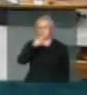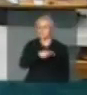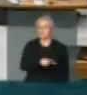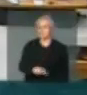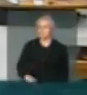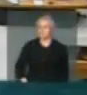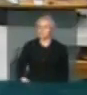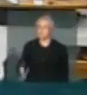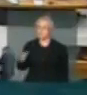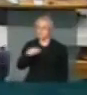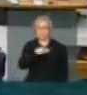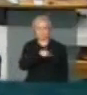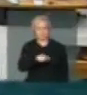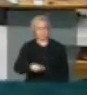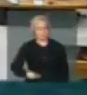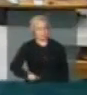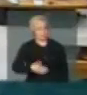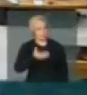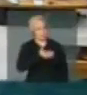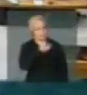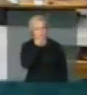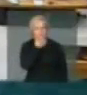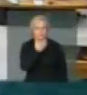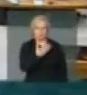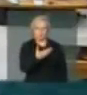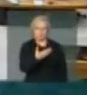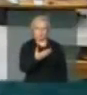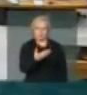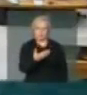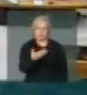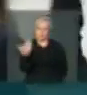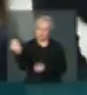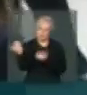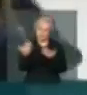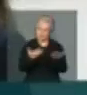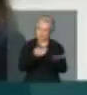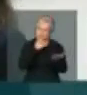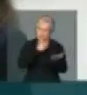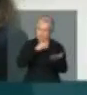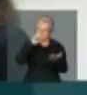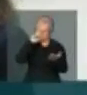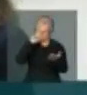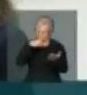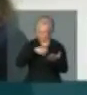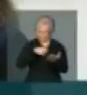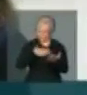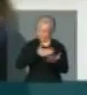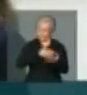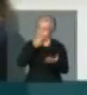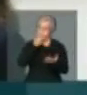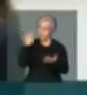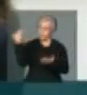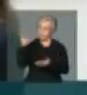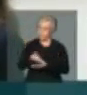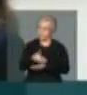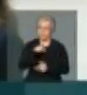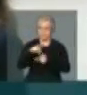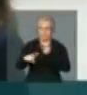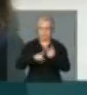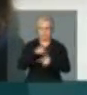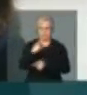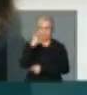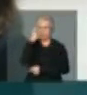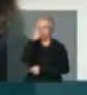Muito nos alegra tê-lo aqui, Vossa Excelência, que honrou com sua presença nesta casa, com seu trabalho